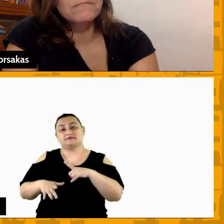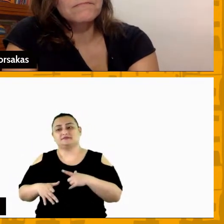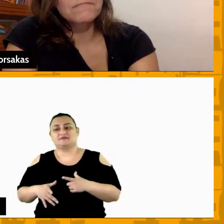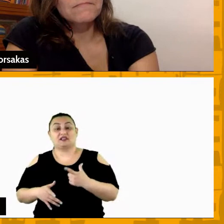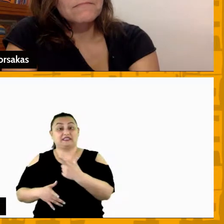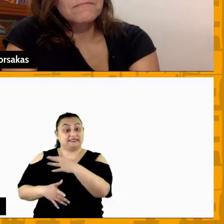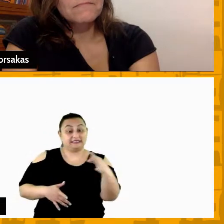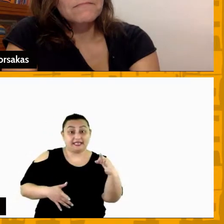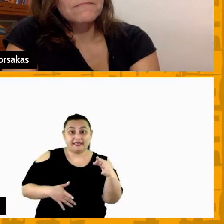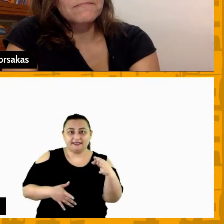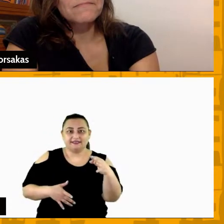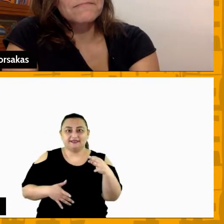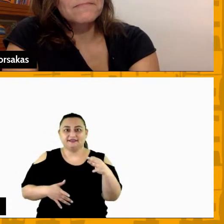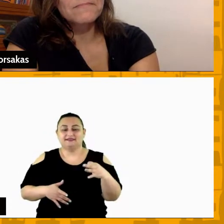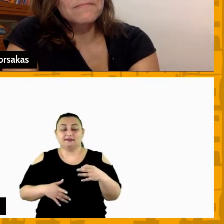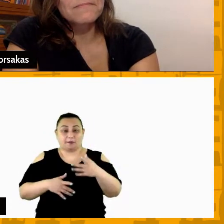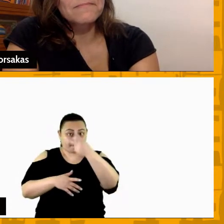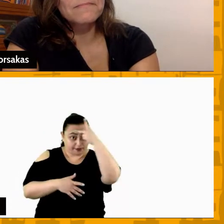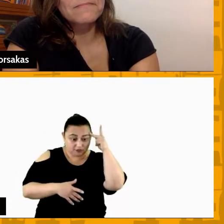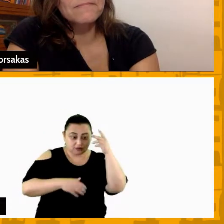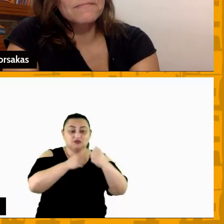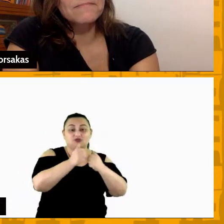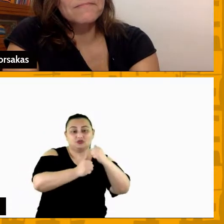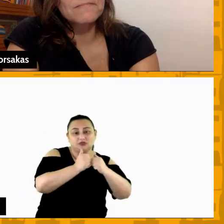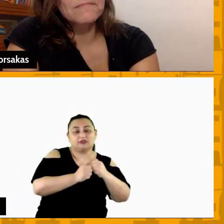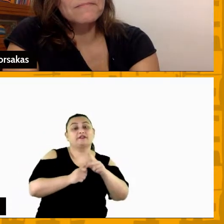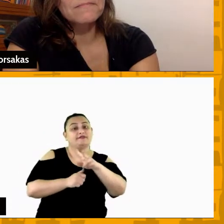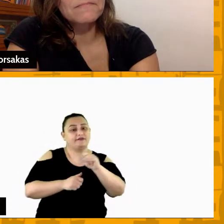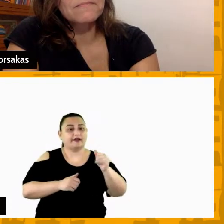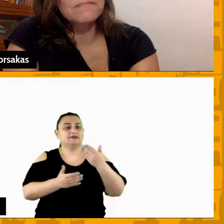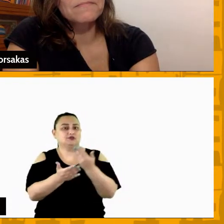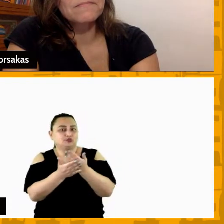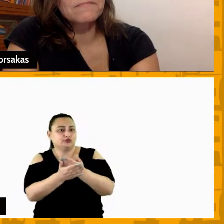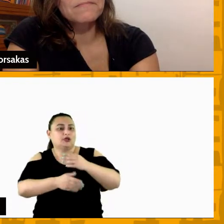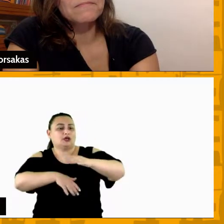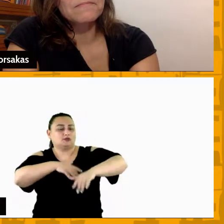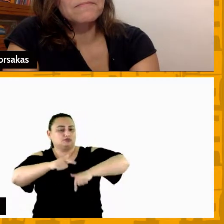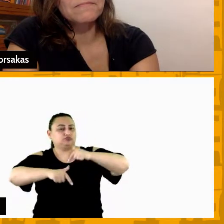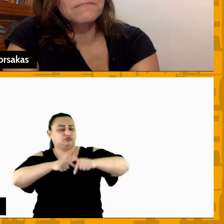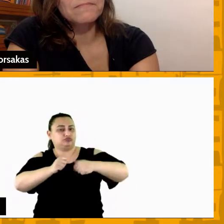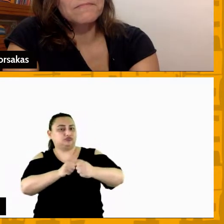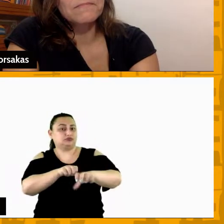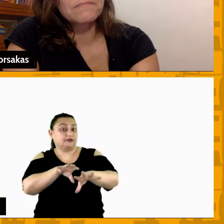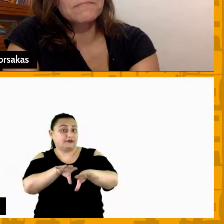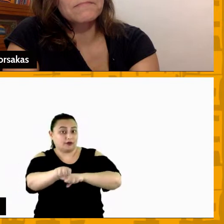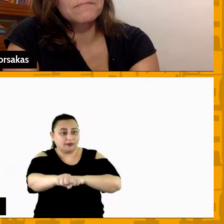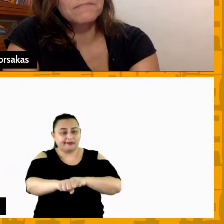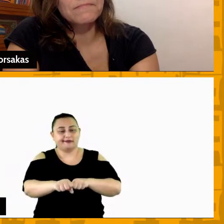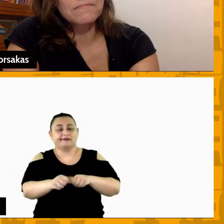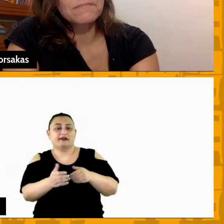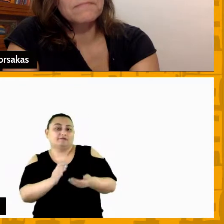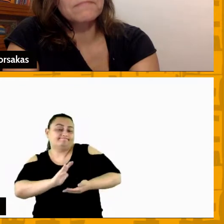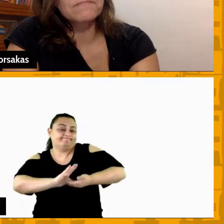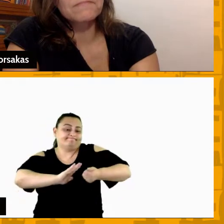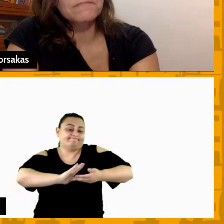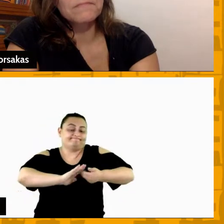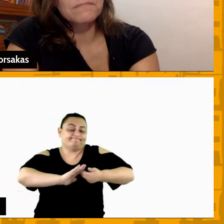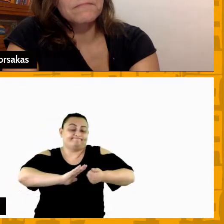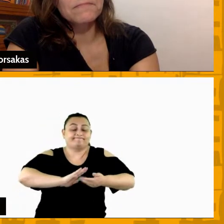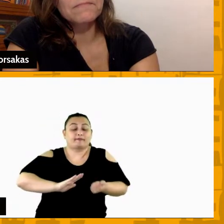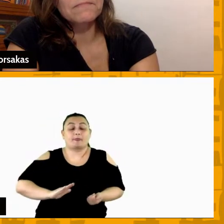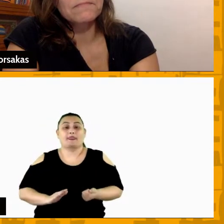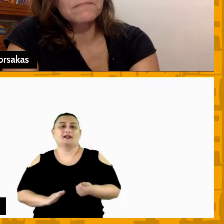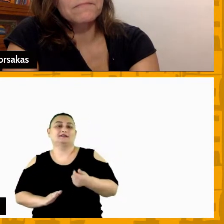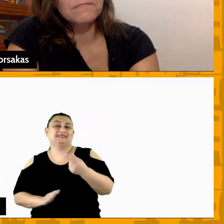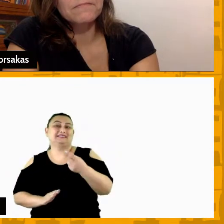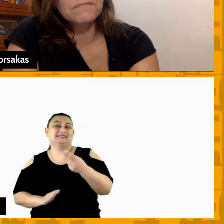que vão se formando ao longo dos anos talvez você vai tirar 5, 8 ou 10 ou seja 90 vão